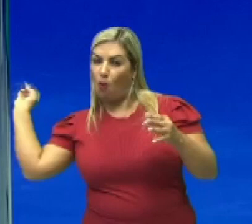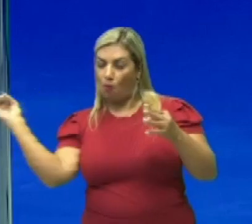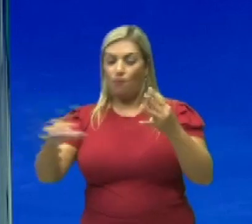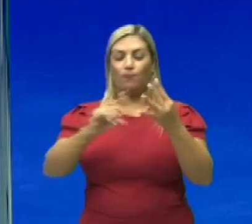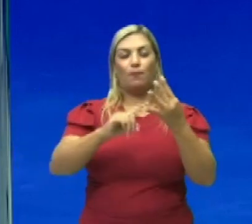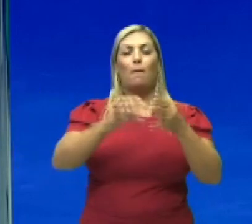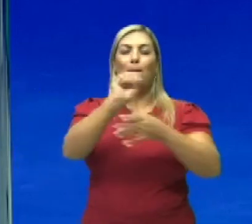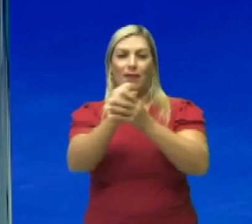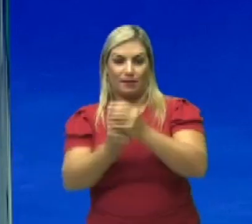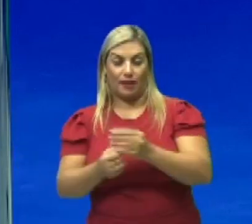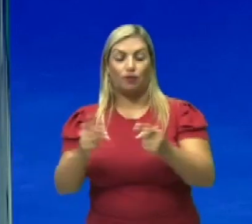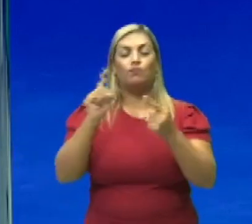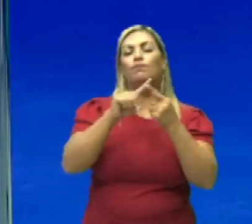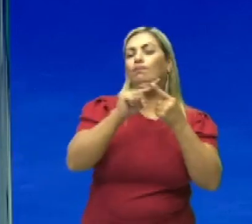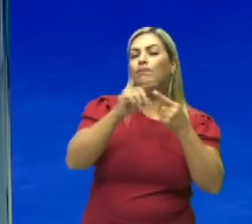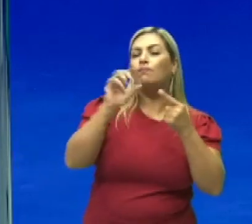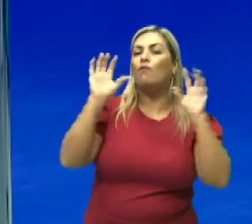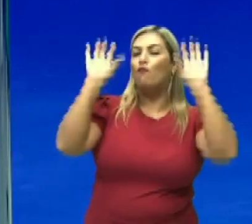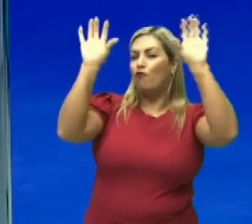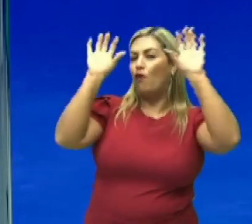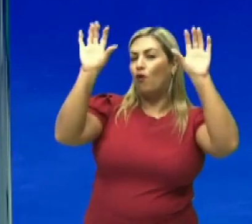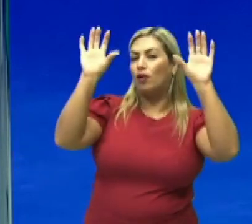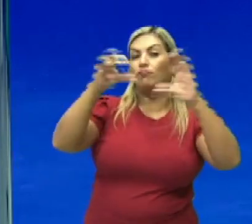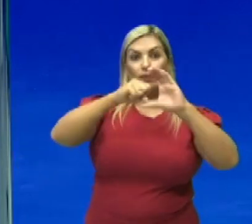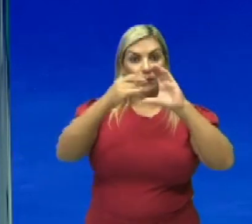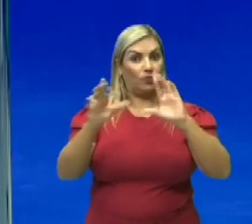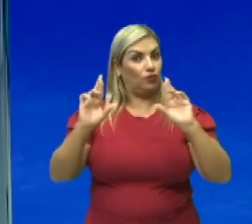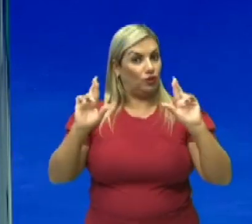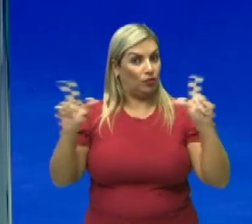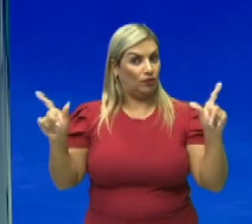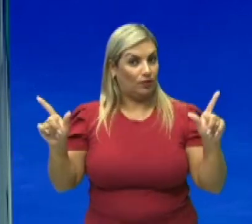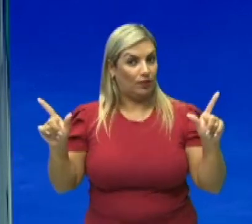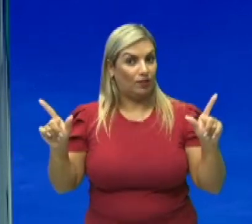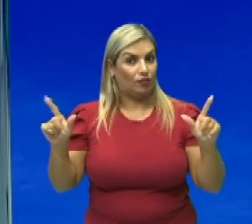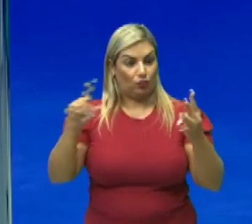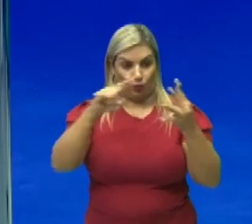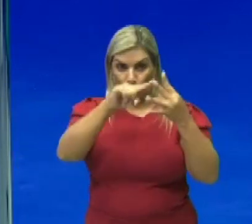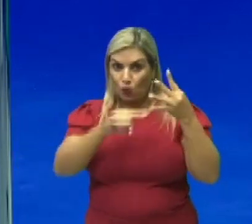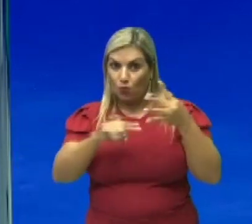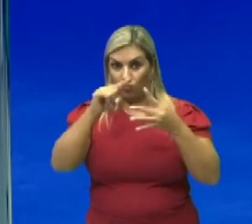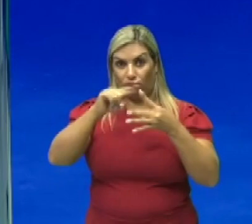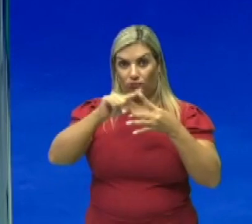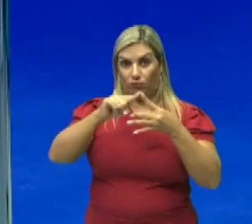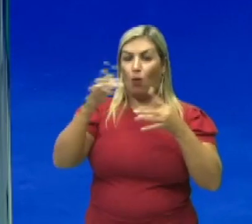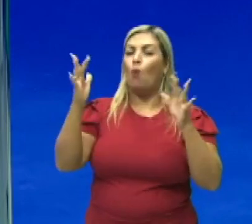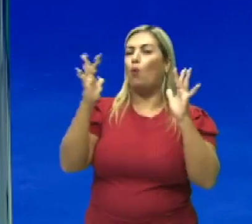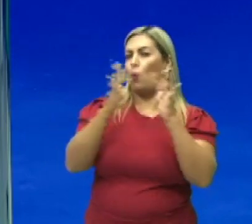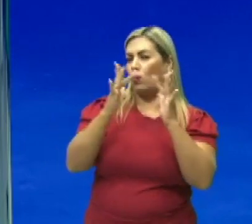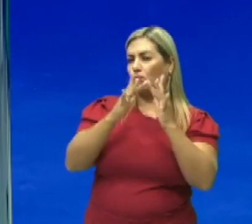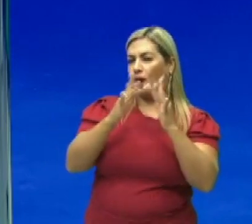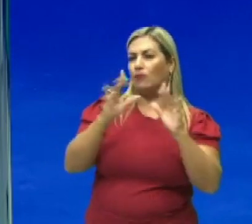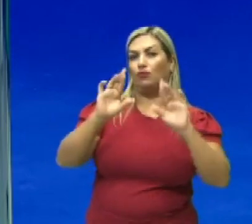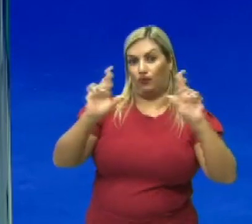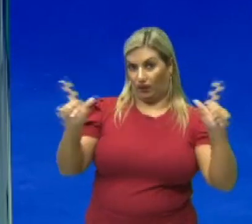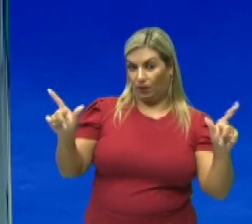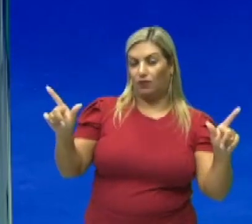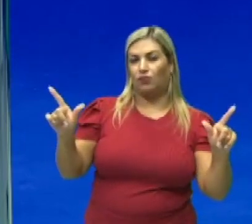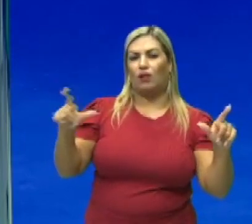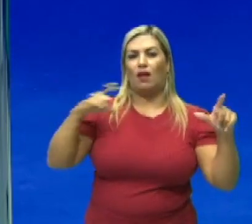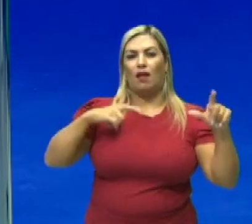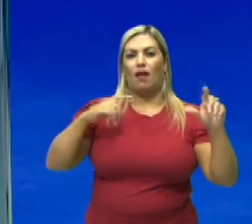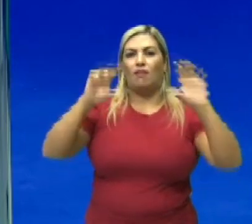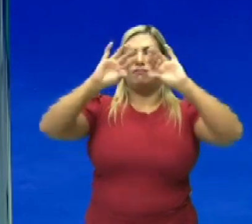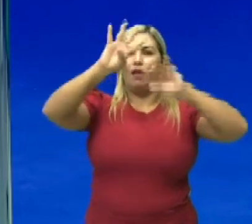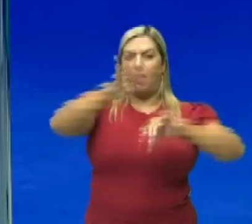uma característica que ela difere de todos os outros. A questão do contato. Ele é organizado em uma quadra em que